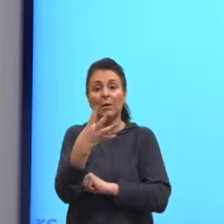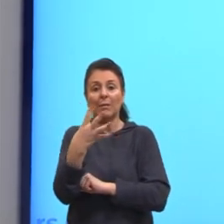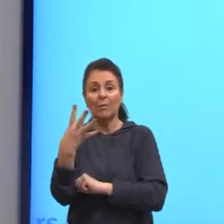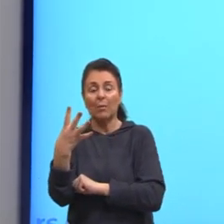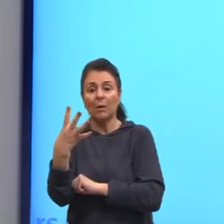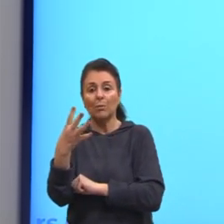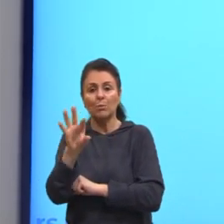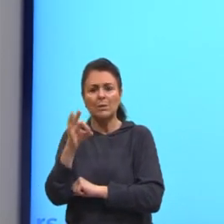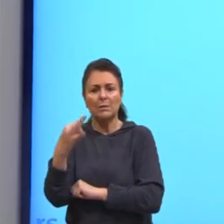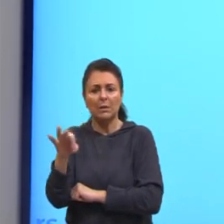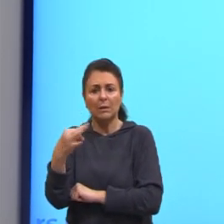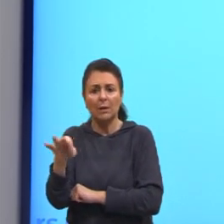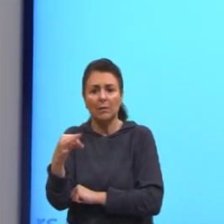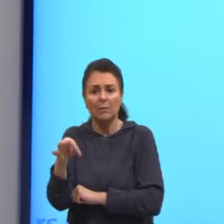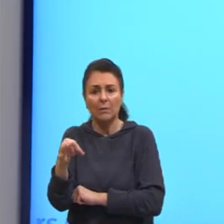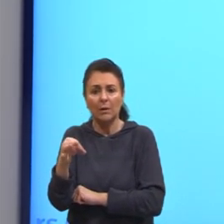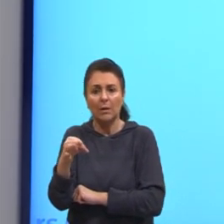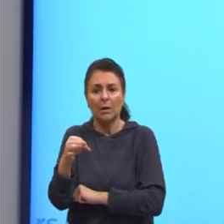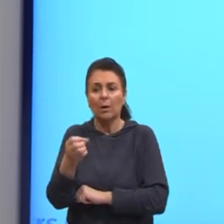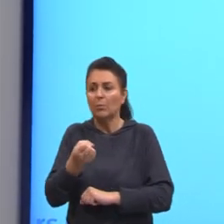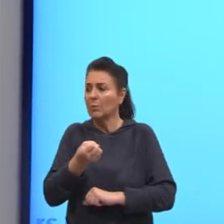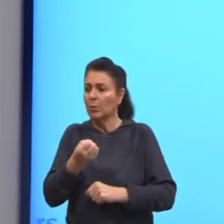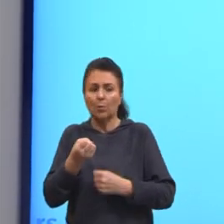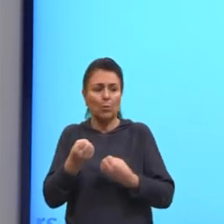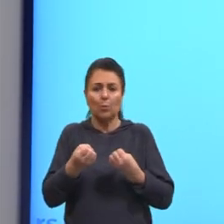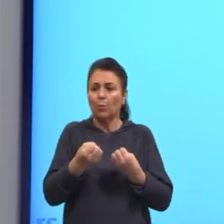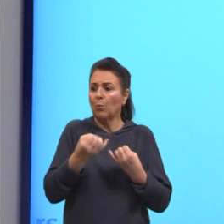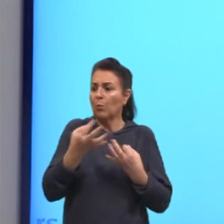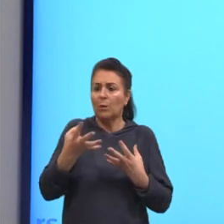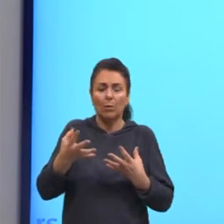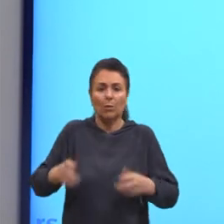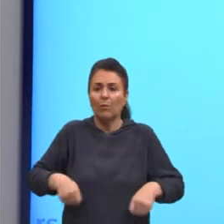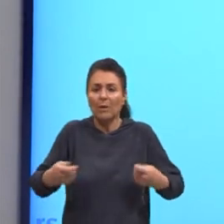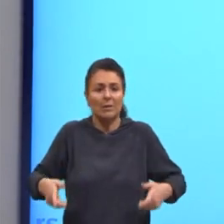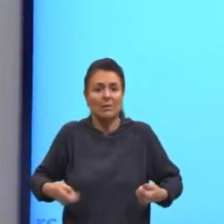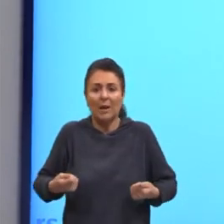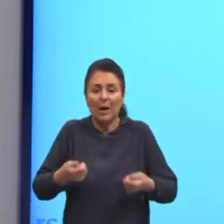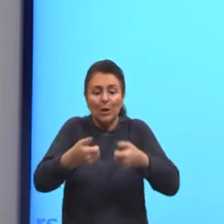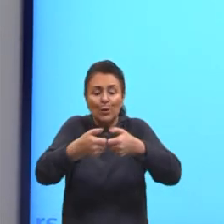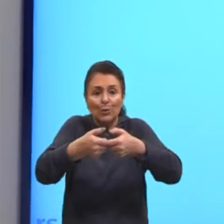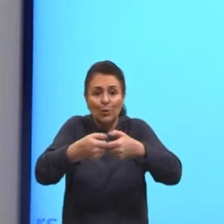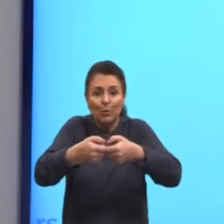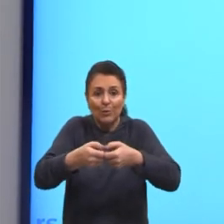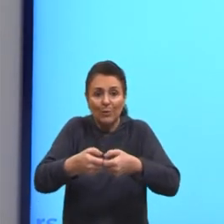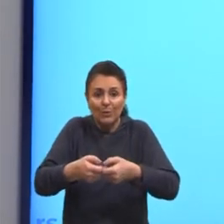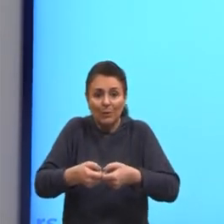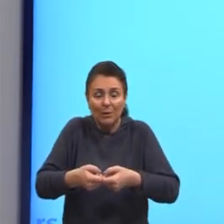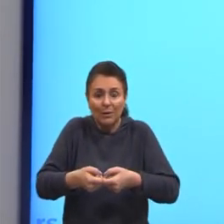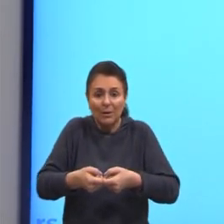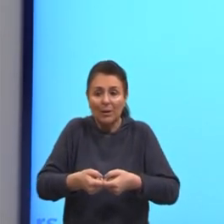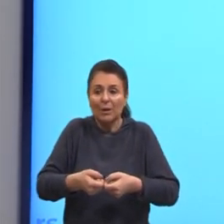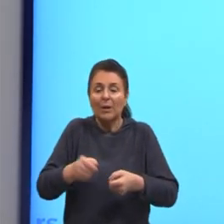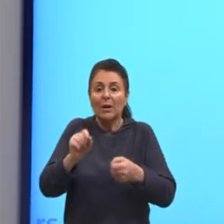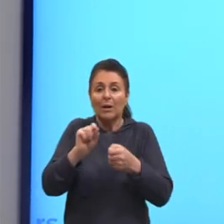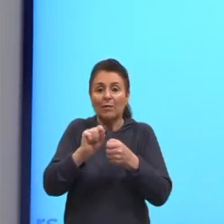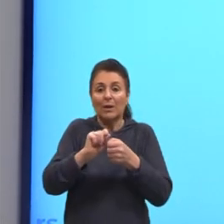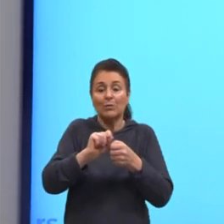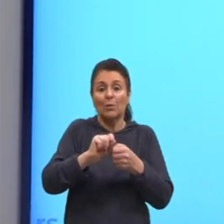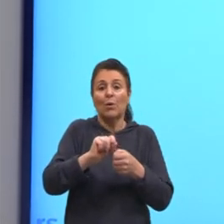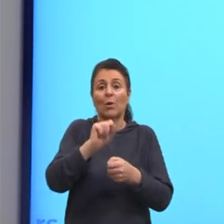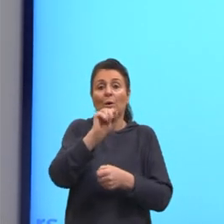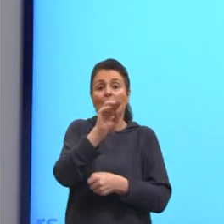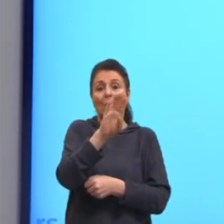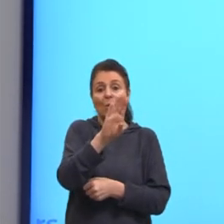gastar, quanto que eu vou ter disponível para gastar no amendoim? Bom, é só pegar os R$ 8,40 e